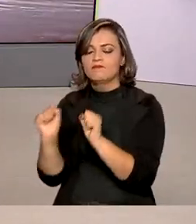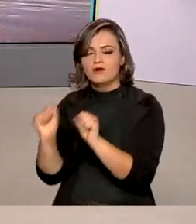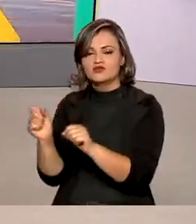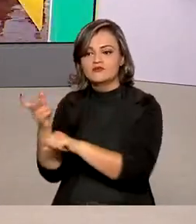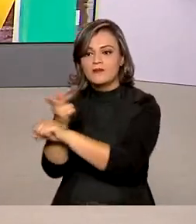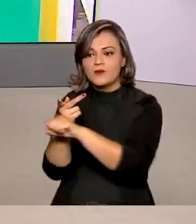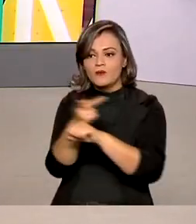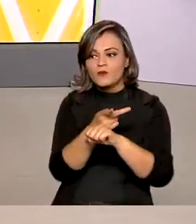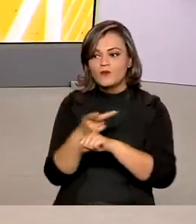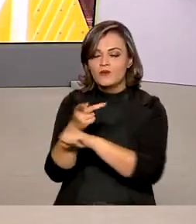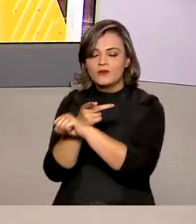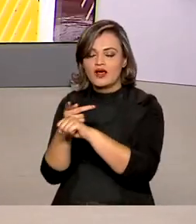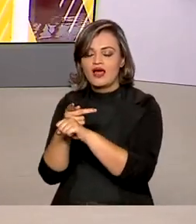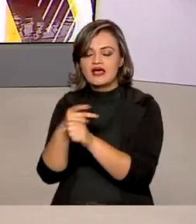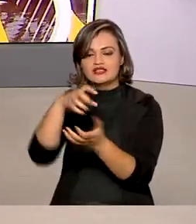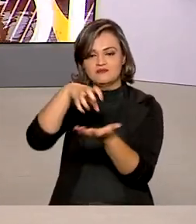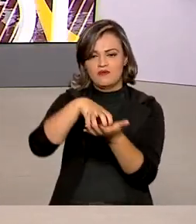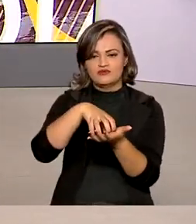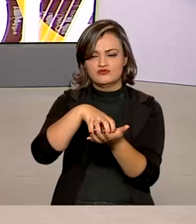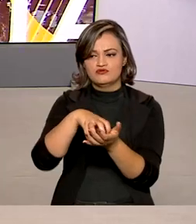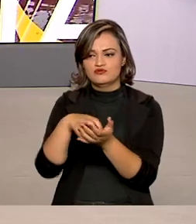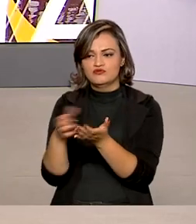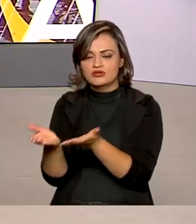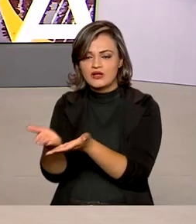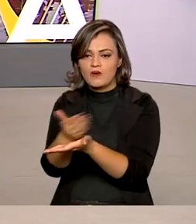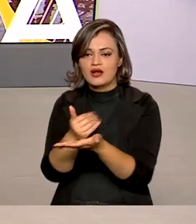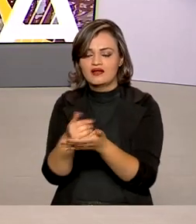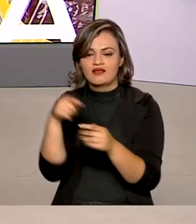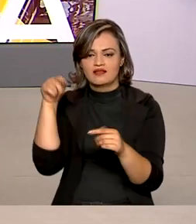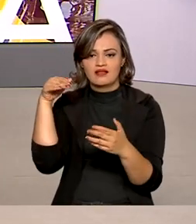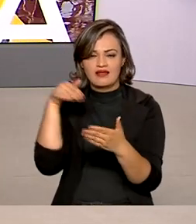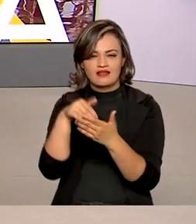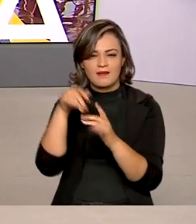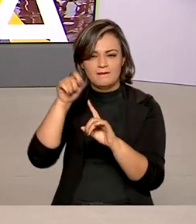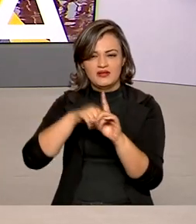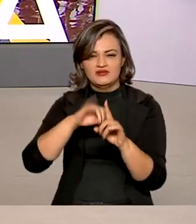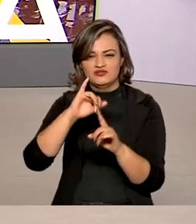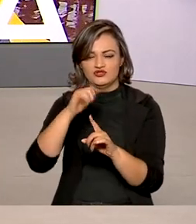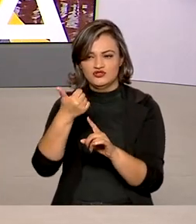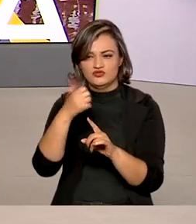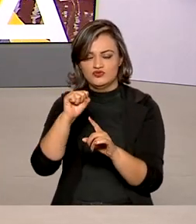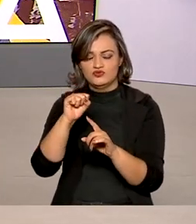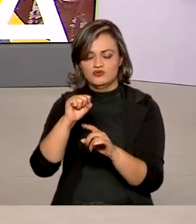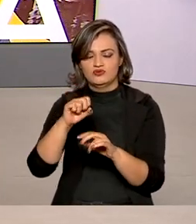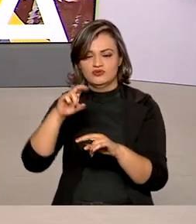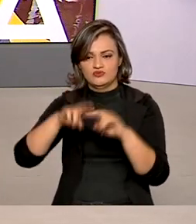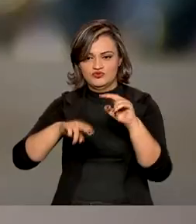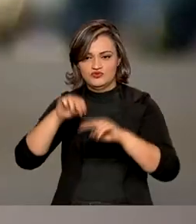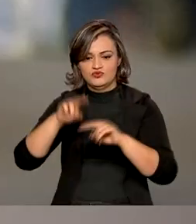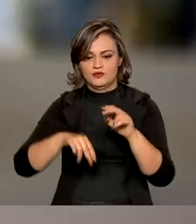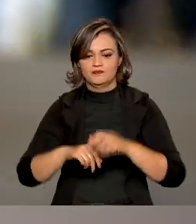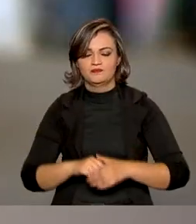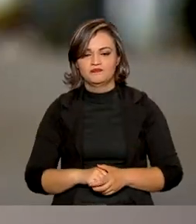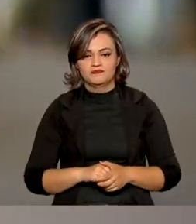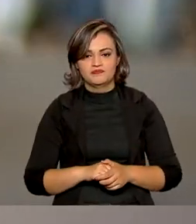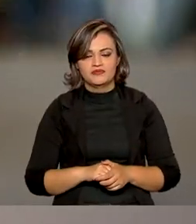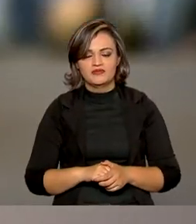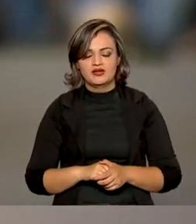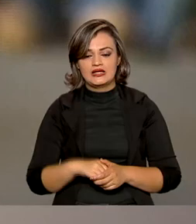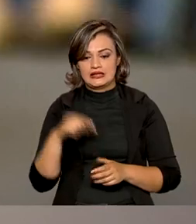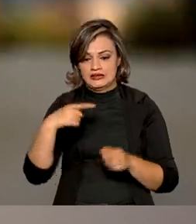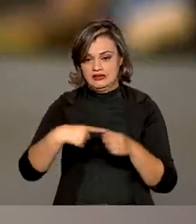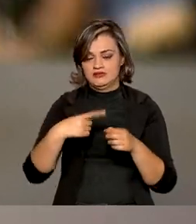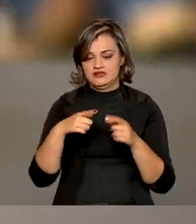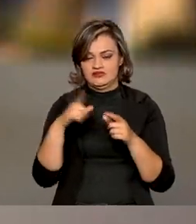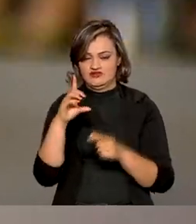Os postos de coleta funcionarão até 18 de junho nos 26 estados e no Distrito Federal. Cerca de